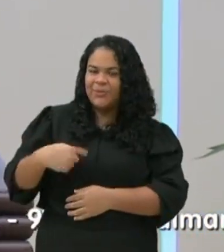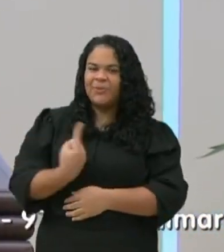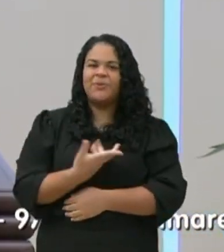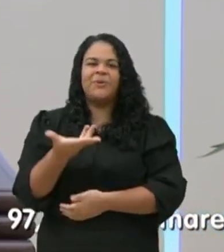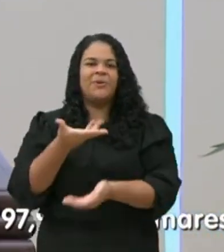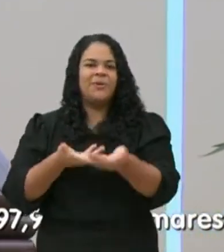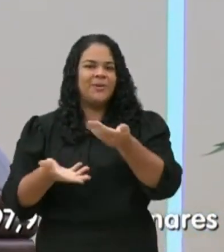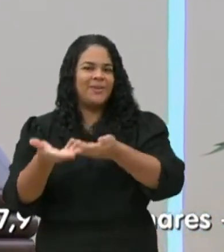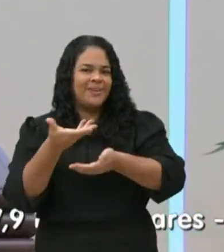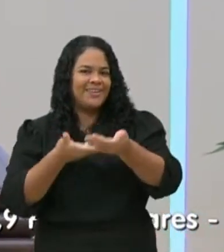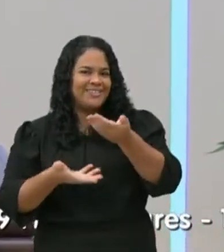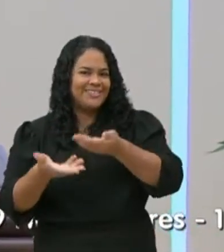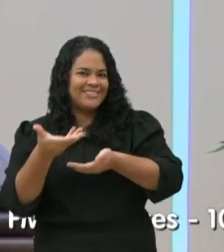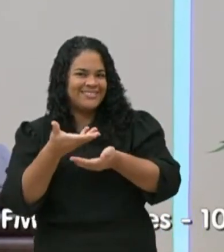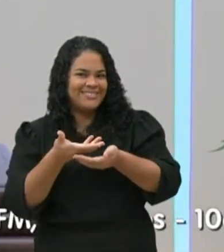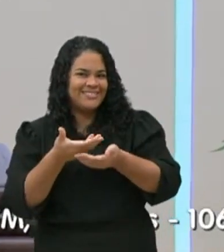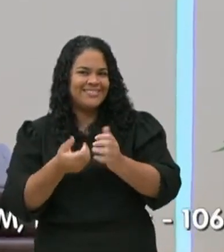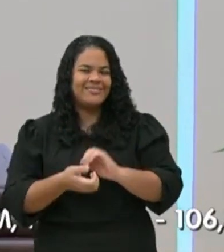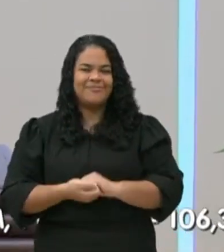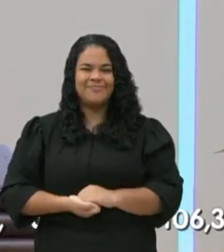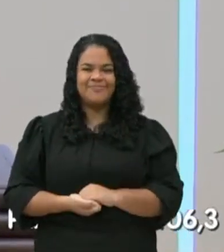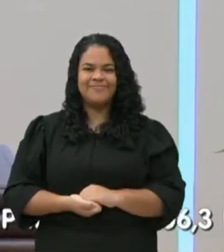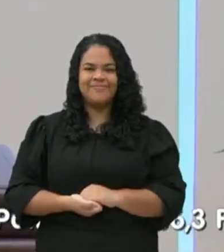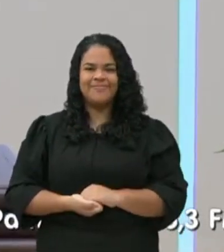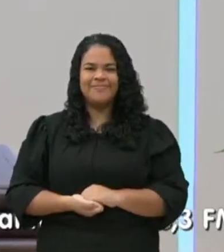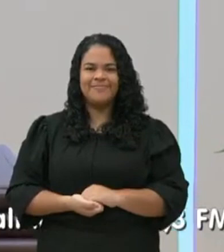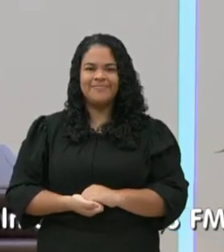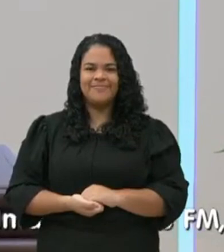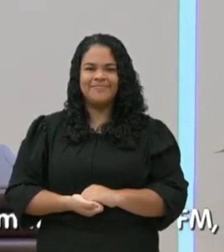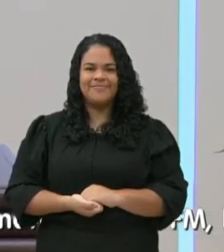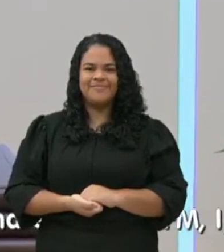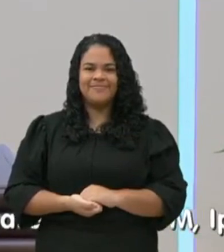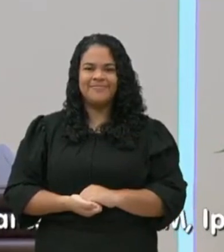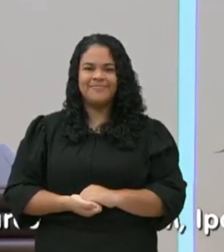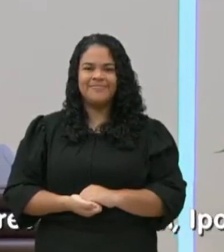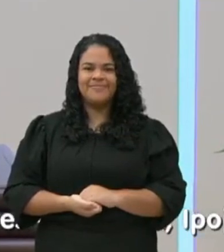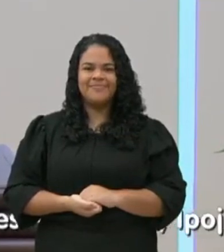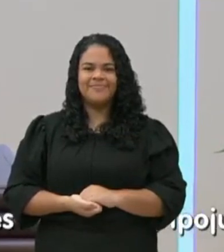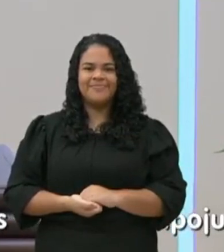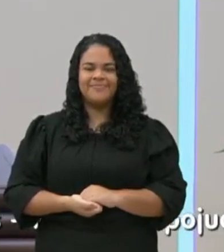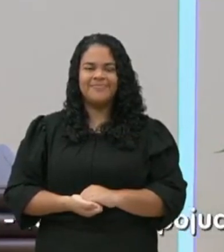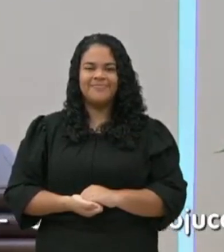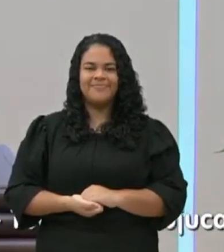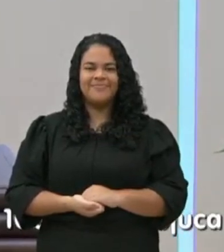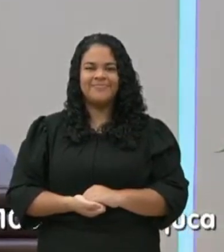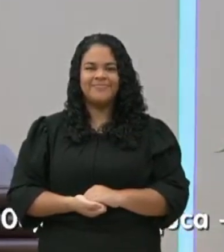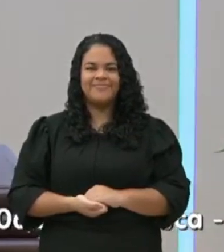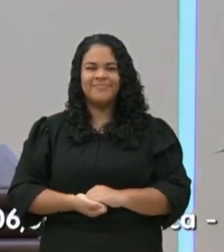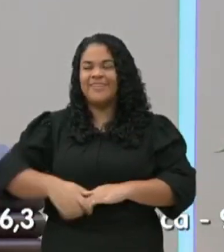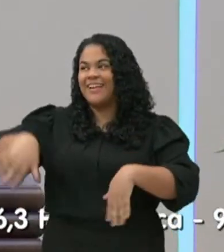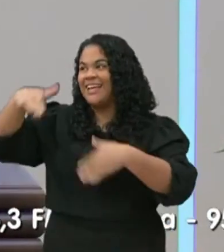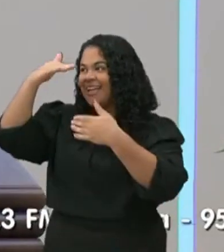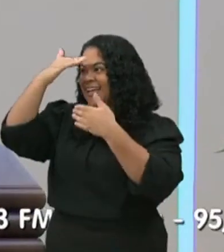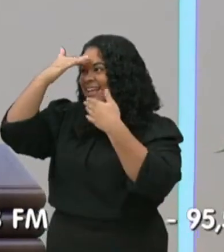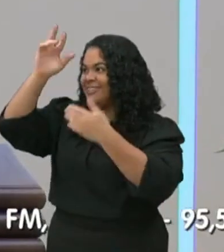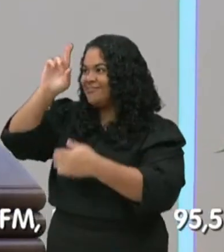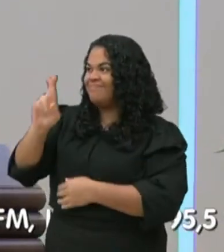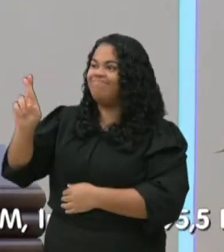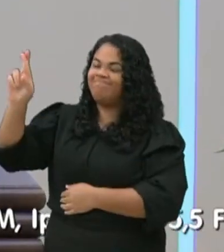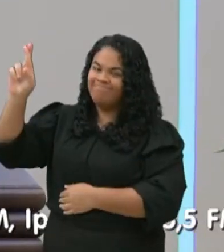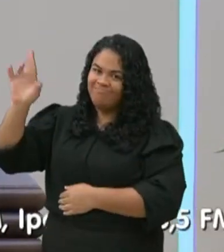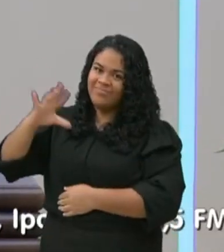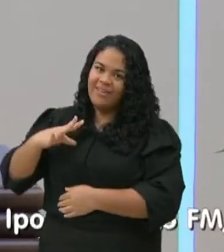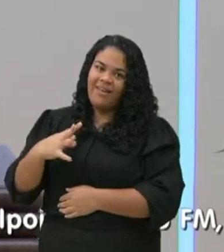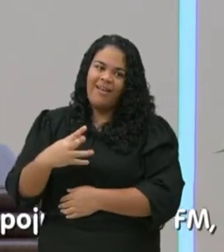culto de oração no lar. Agradecendo a Deus pela salvação da nossa alma, pelo